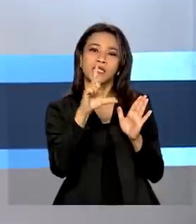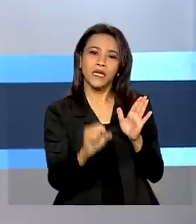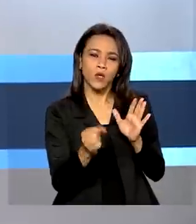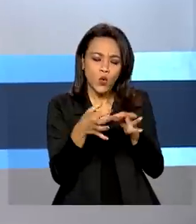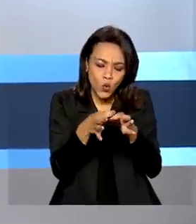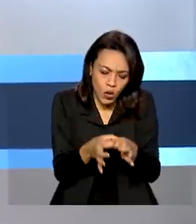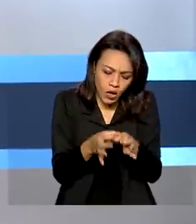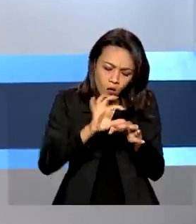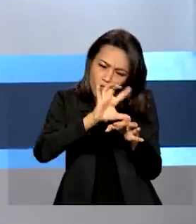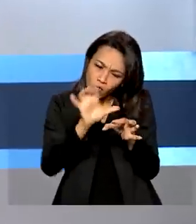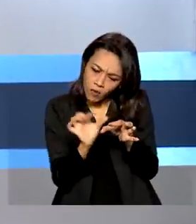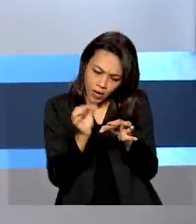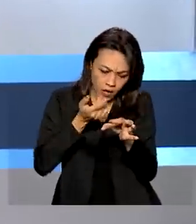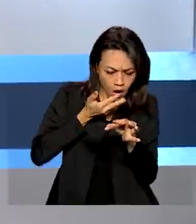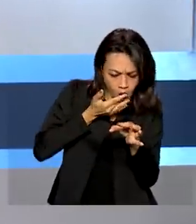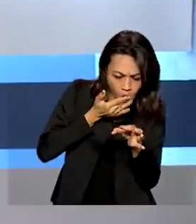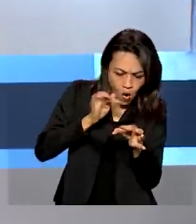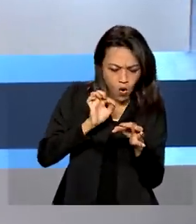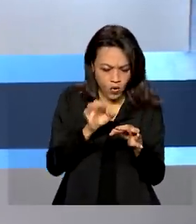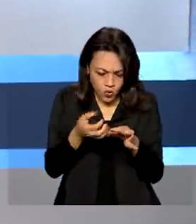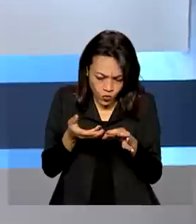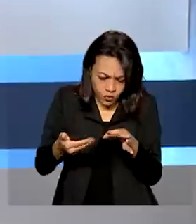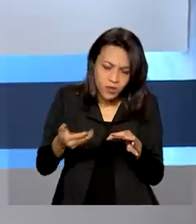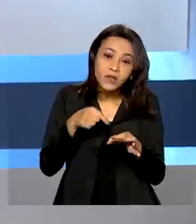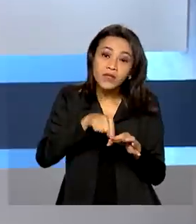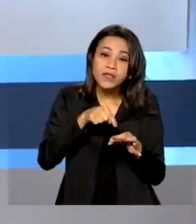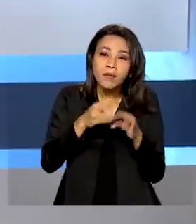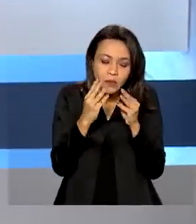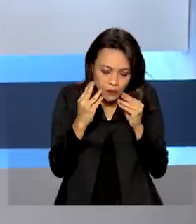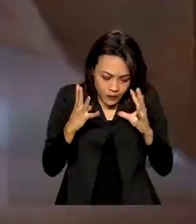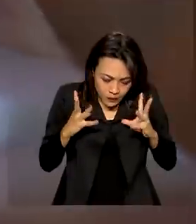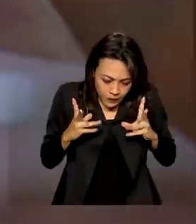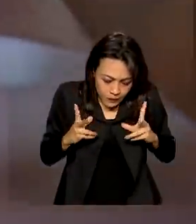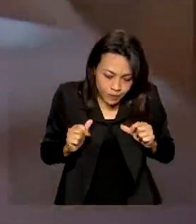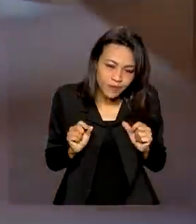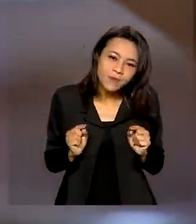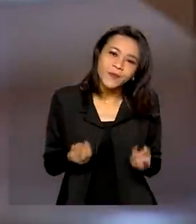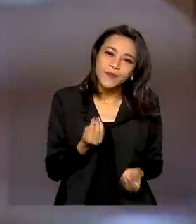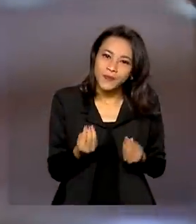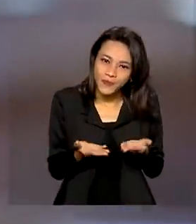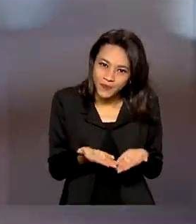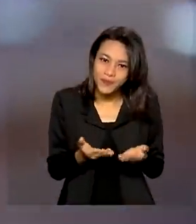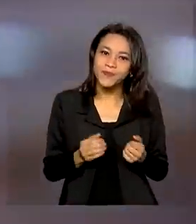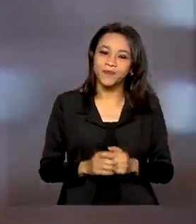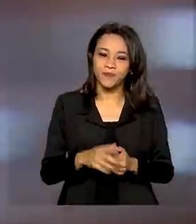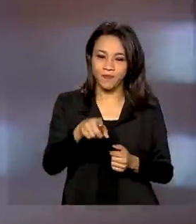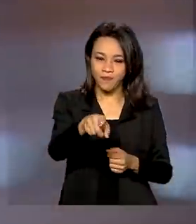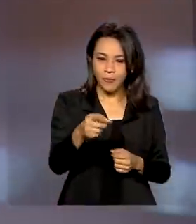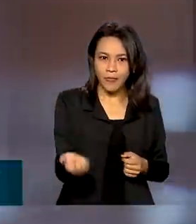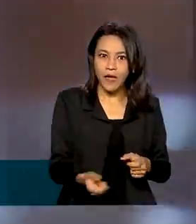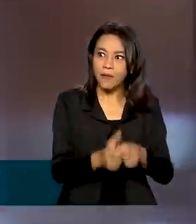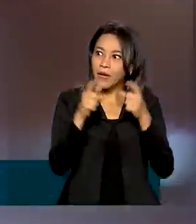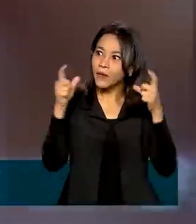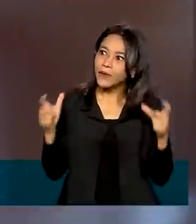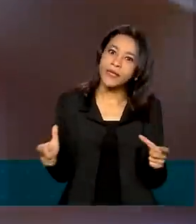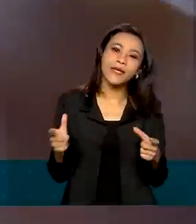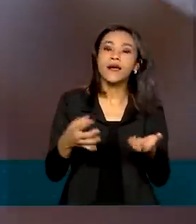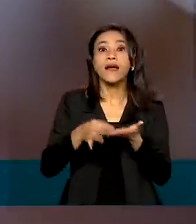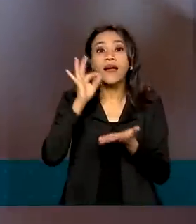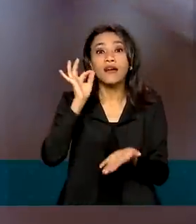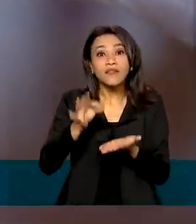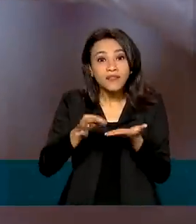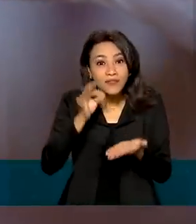do grão, a cor, a torração e o grau de pureza. Para muitos, café é